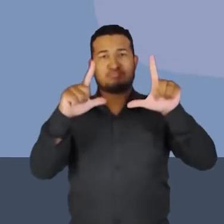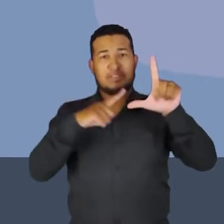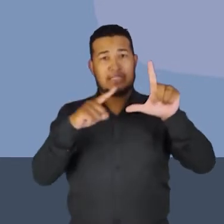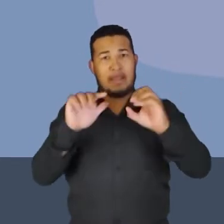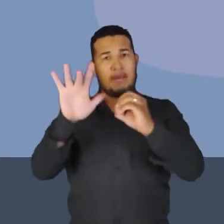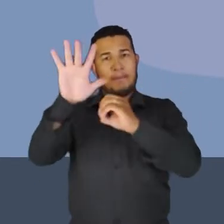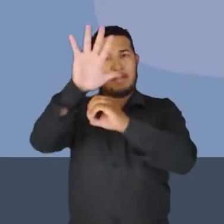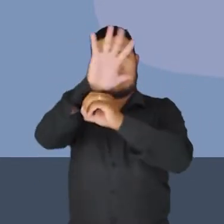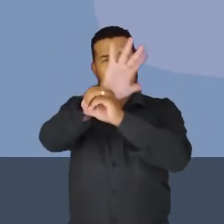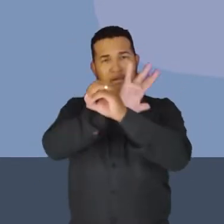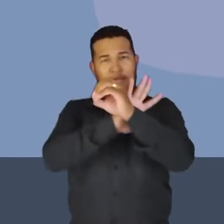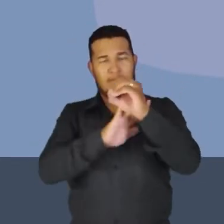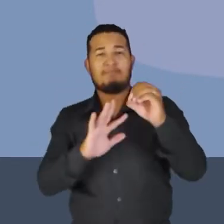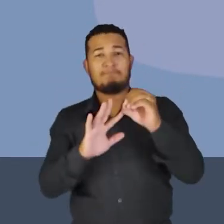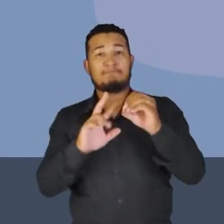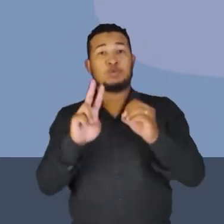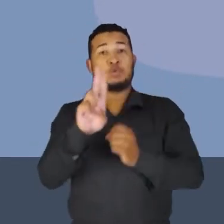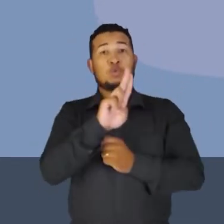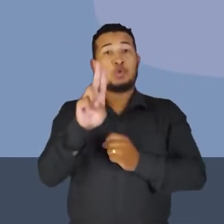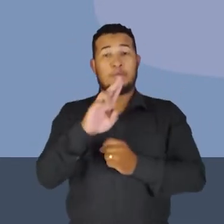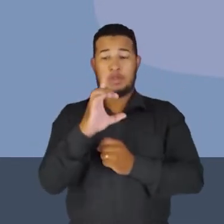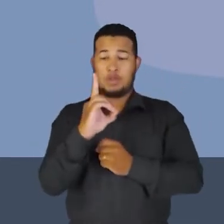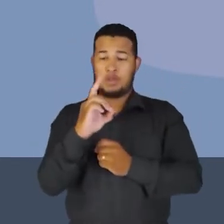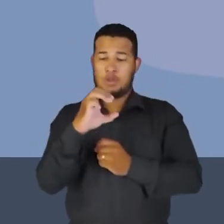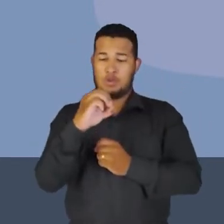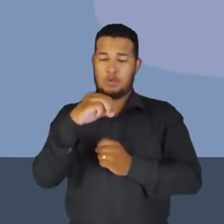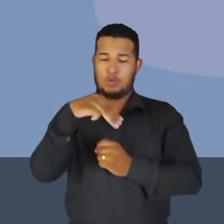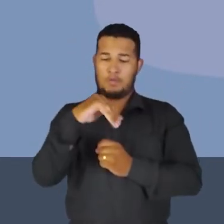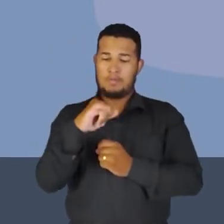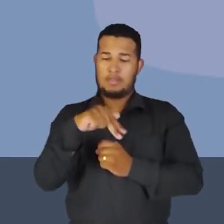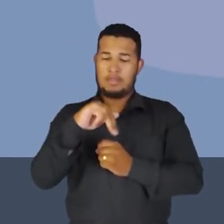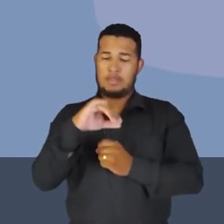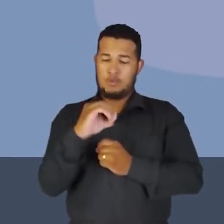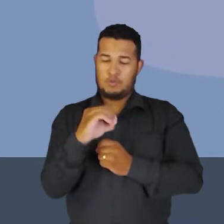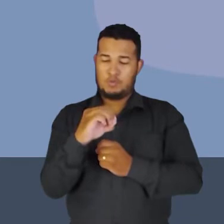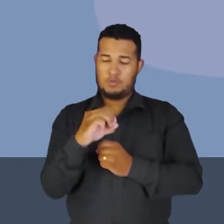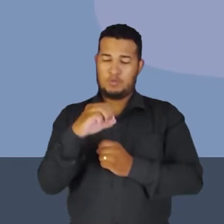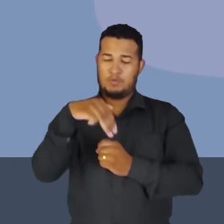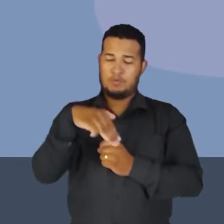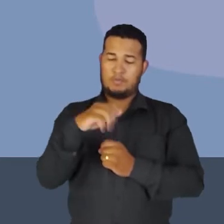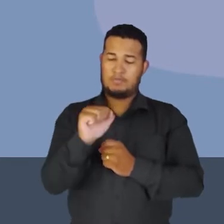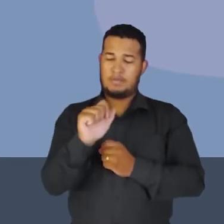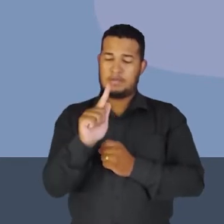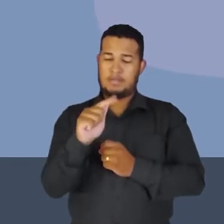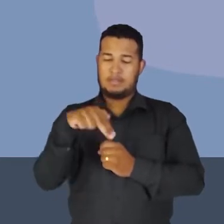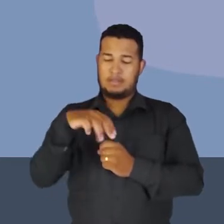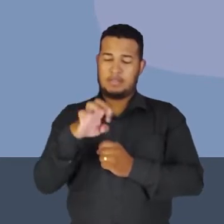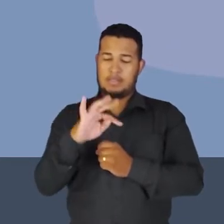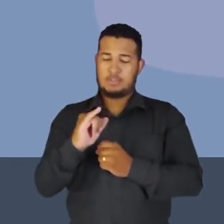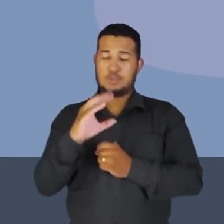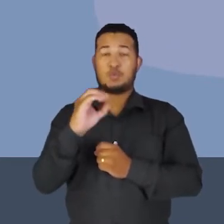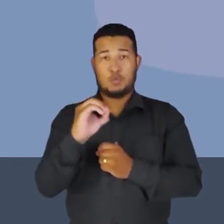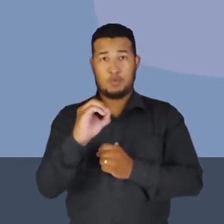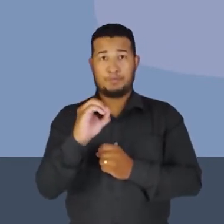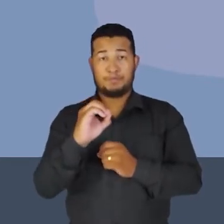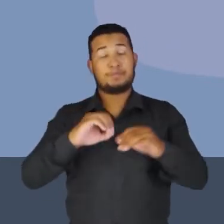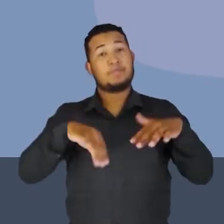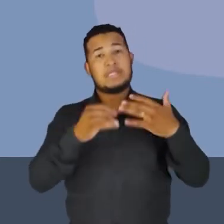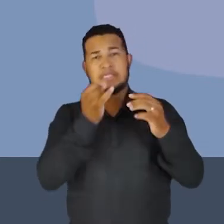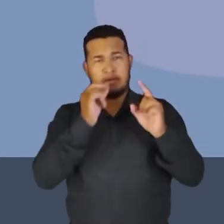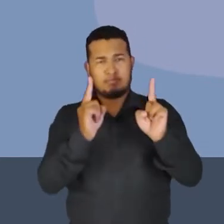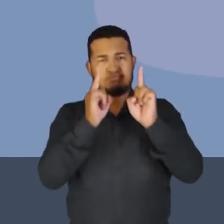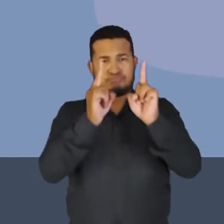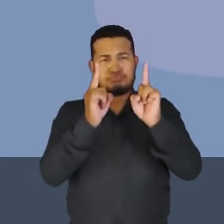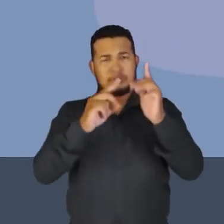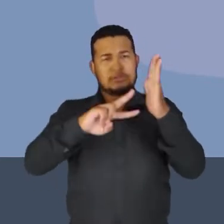campo, nós chamamos de domínio magnético. Então, neste pequeno pedaço, eu tenho